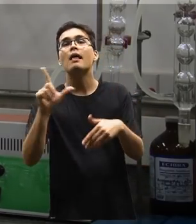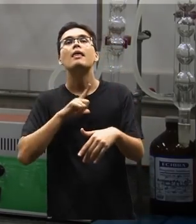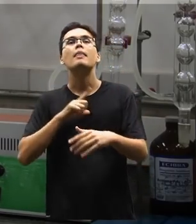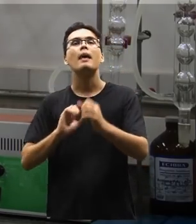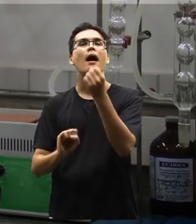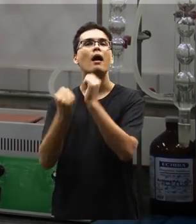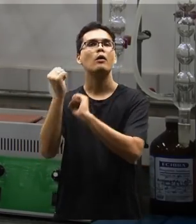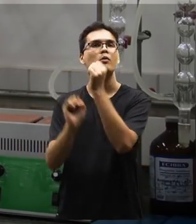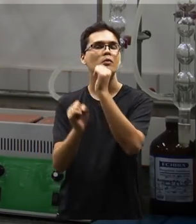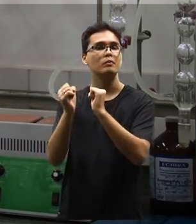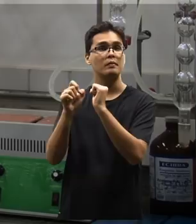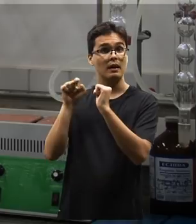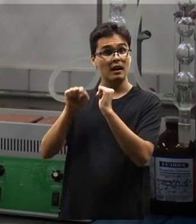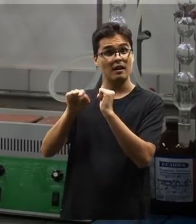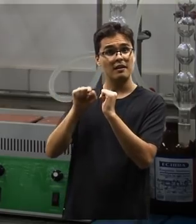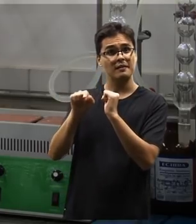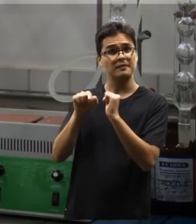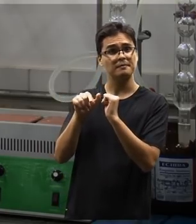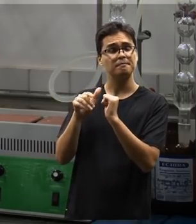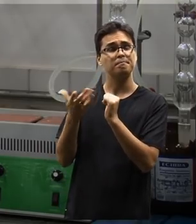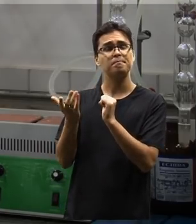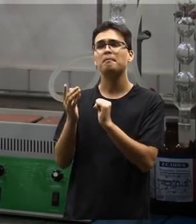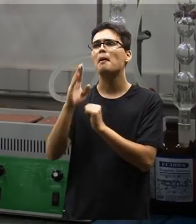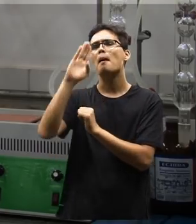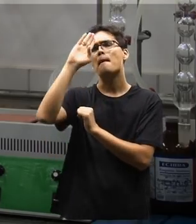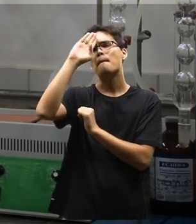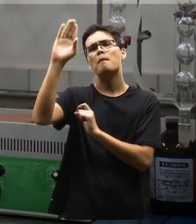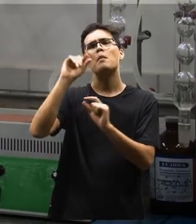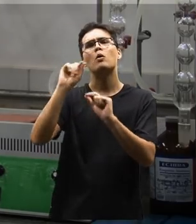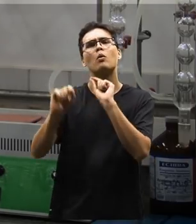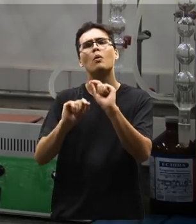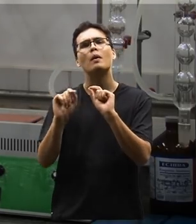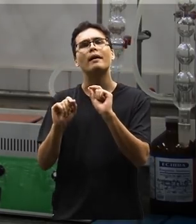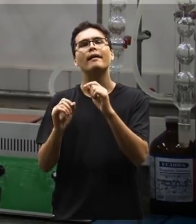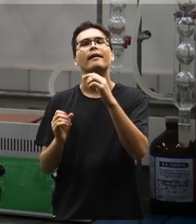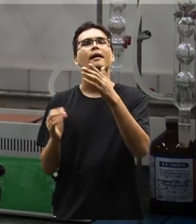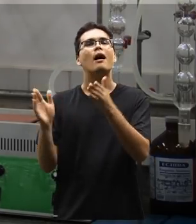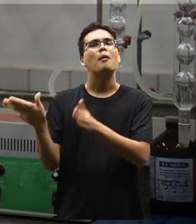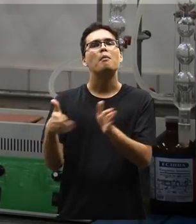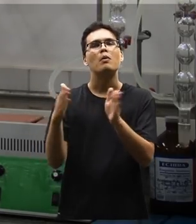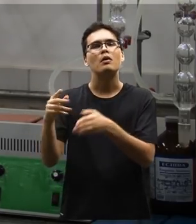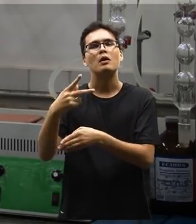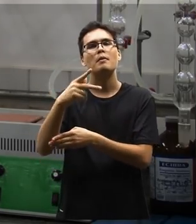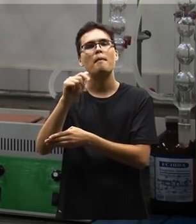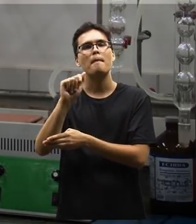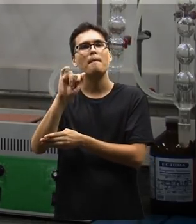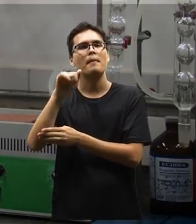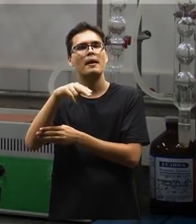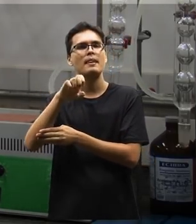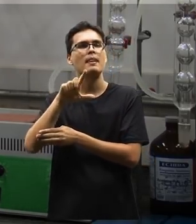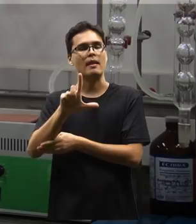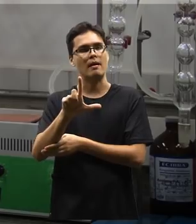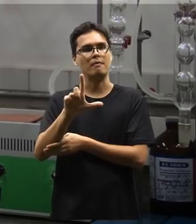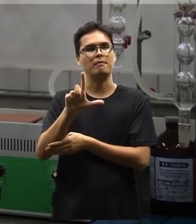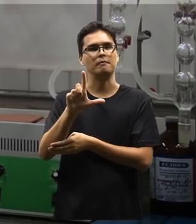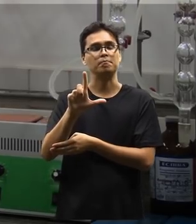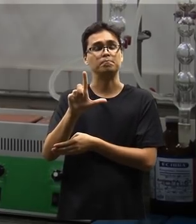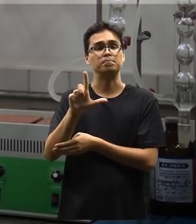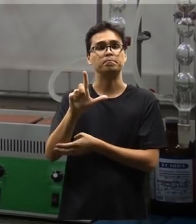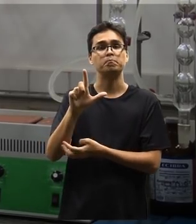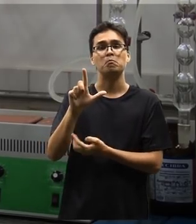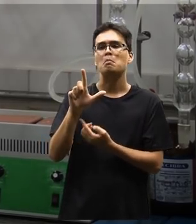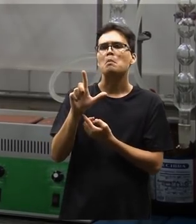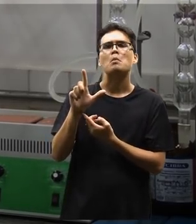papel, nós temos a área industrial. Aqui envolve, principalmente, as indústrias de painéis, onde ele vai poder